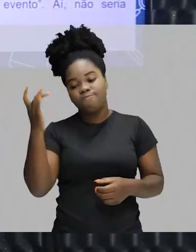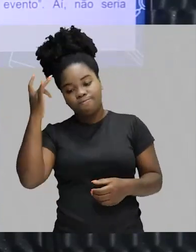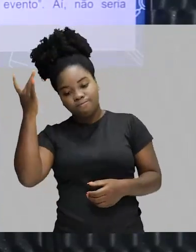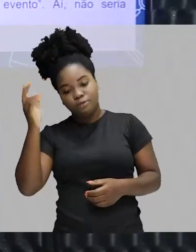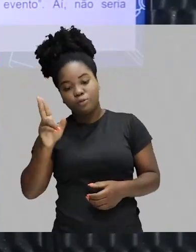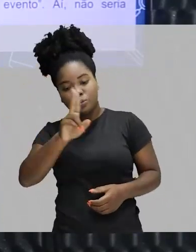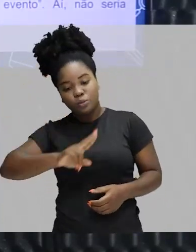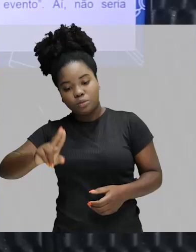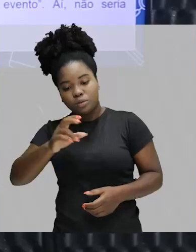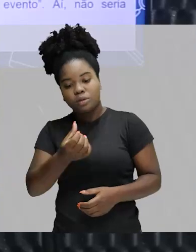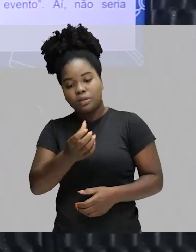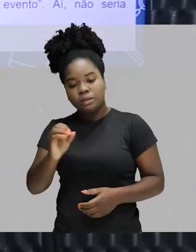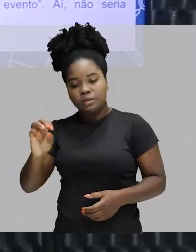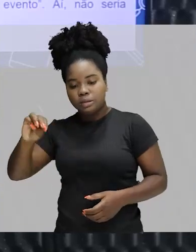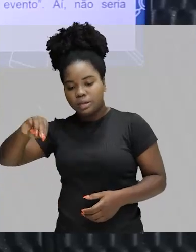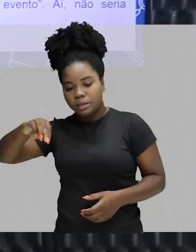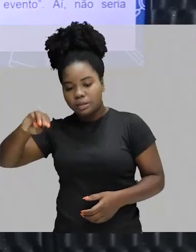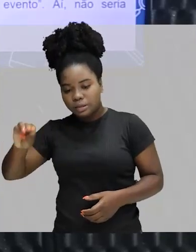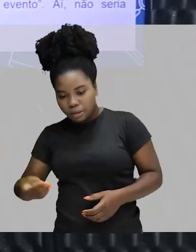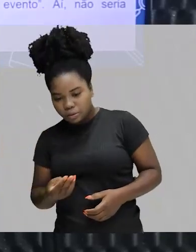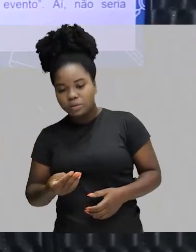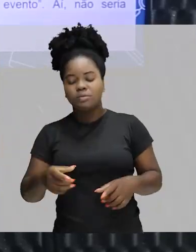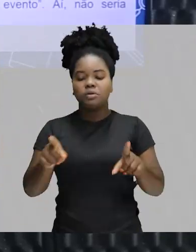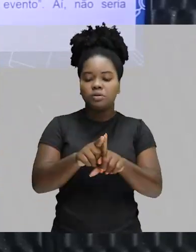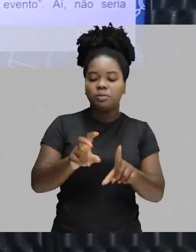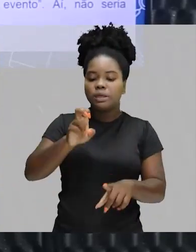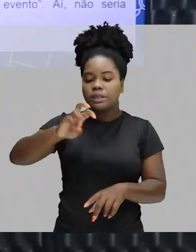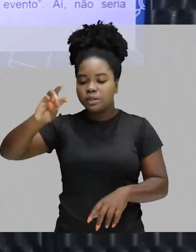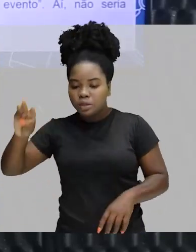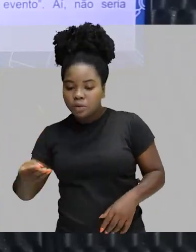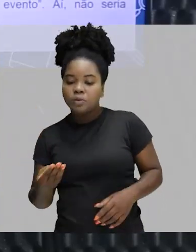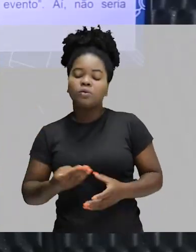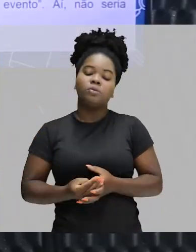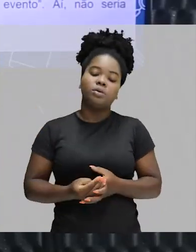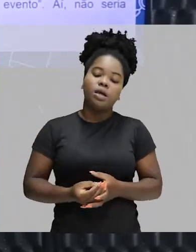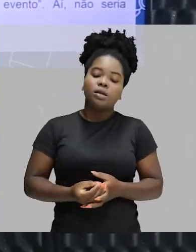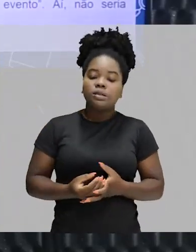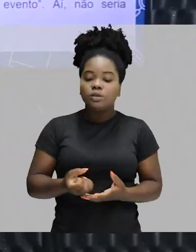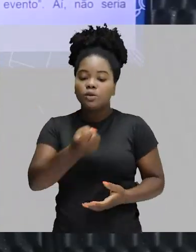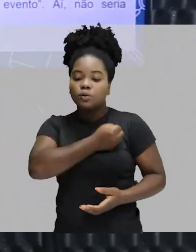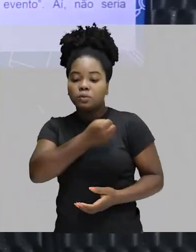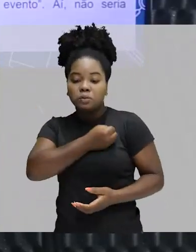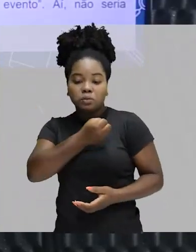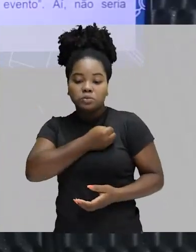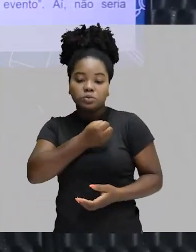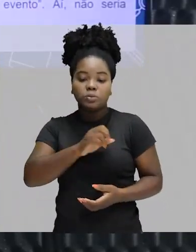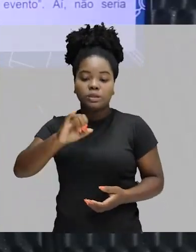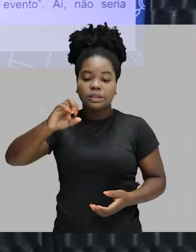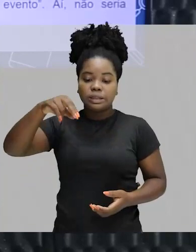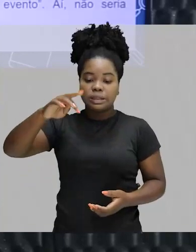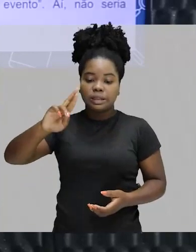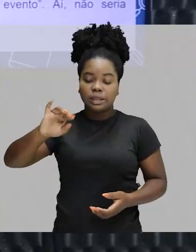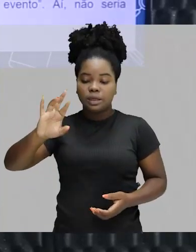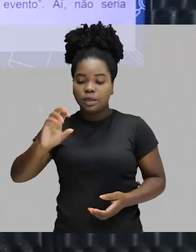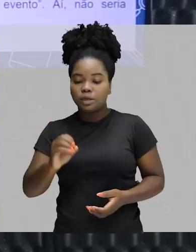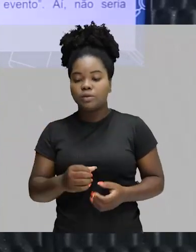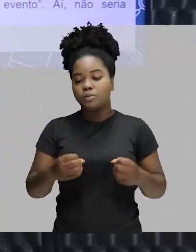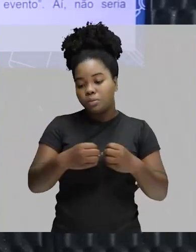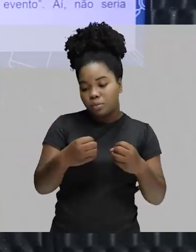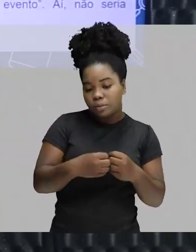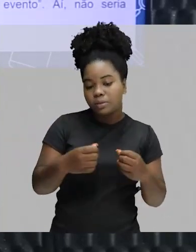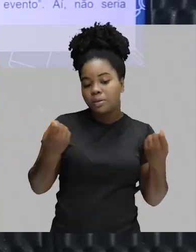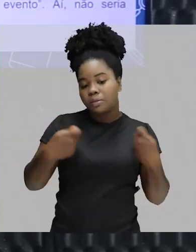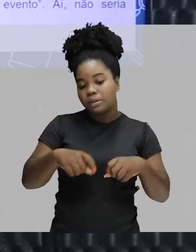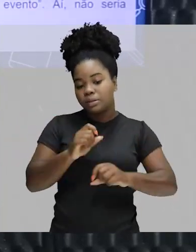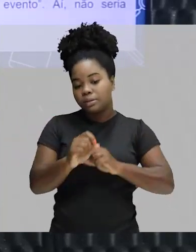aproximadamente 600 mil, cerca de 5 mil, sempre com números inteiros. Já que é uma aproximação, né, turma? A gente vai fazer o quê?